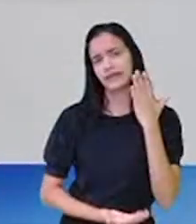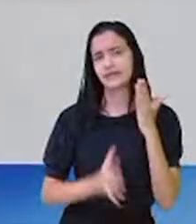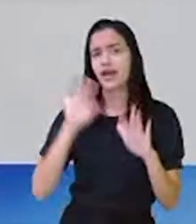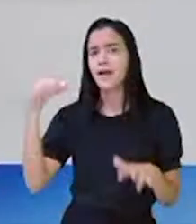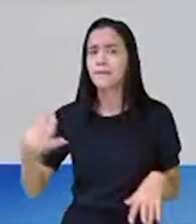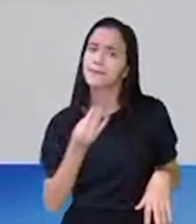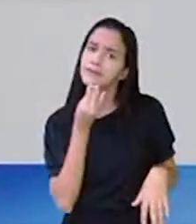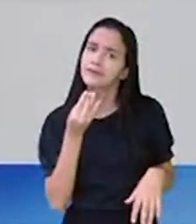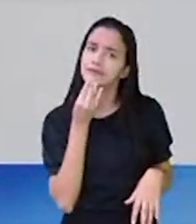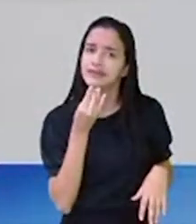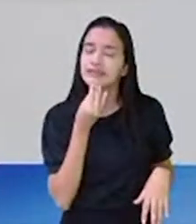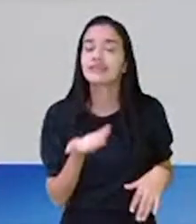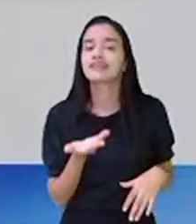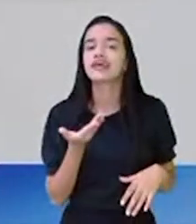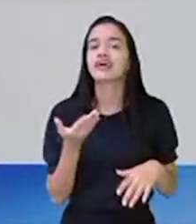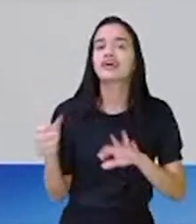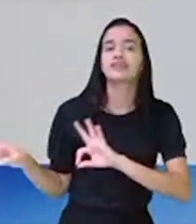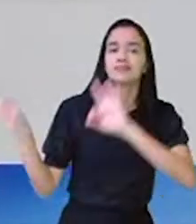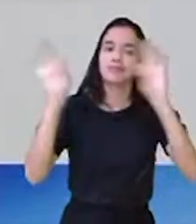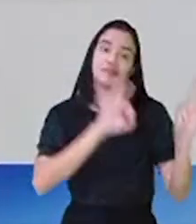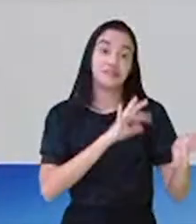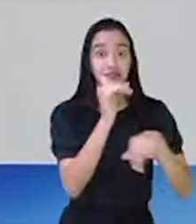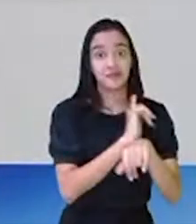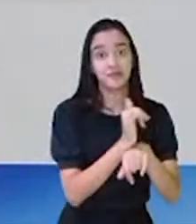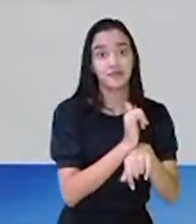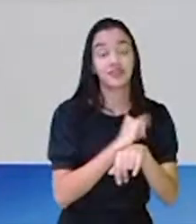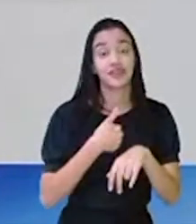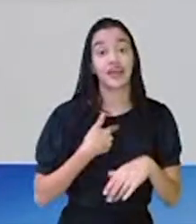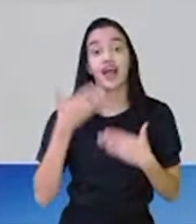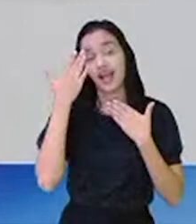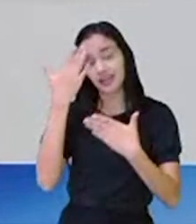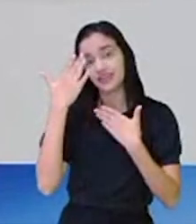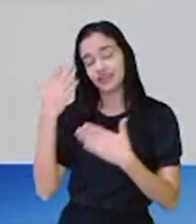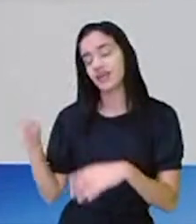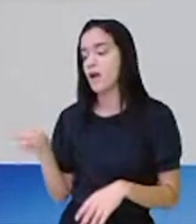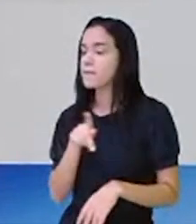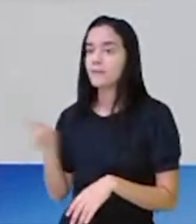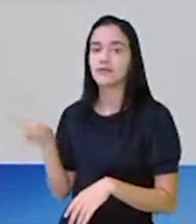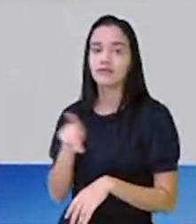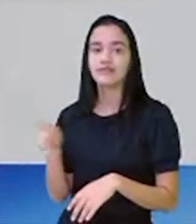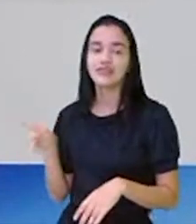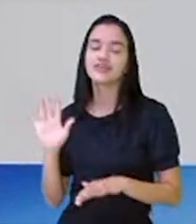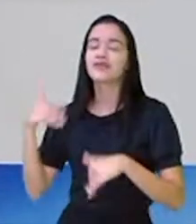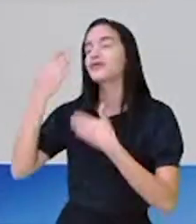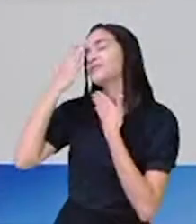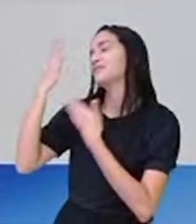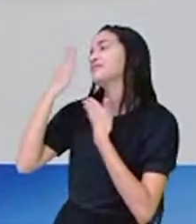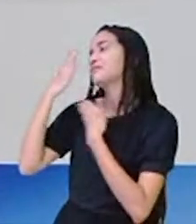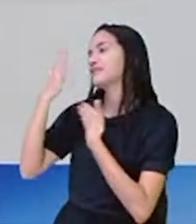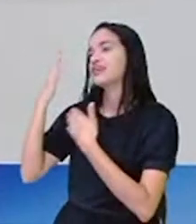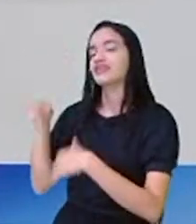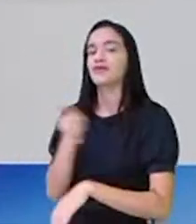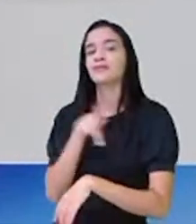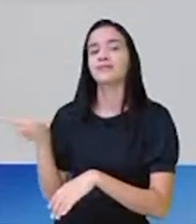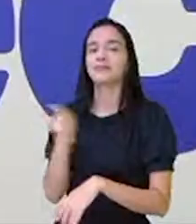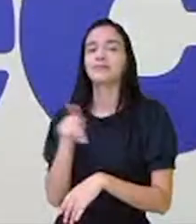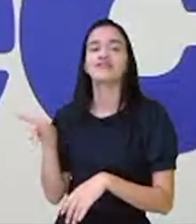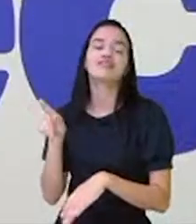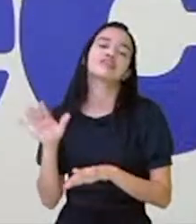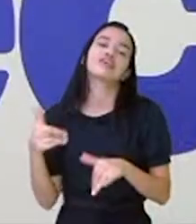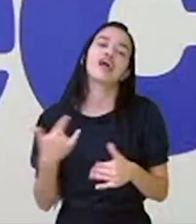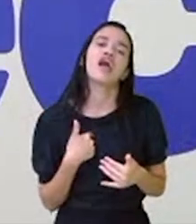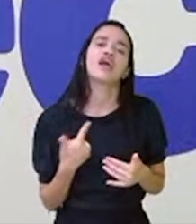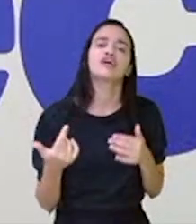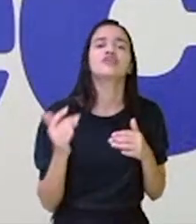aproveita e assiste a aula na íntegra no YouTube. Quero agradecer a professora Kátia. Muito obrigada, professora Kátia, pela sua companhia.